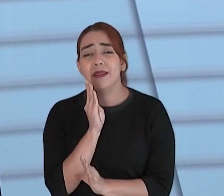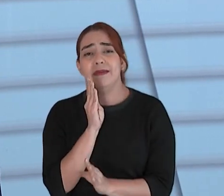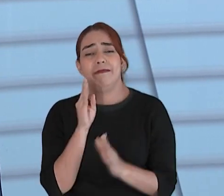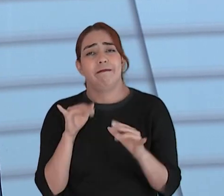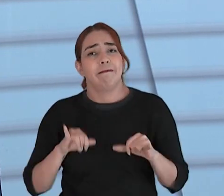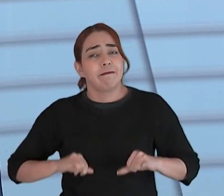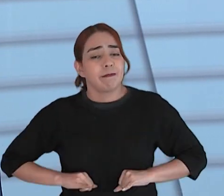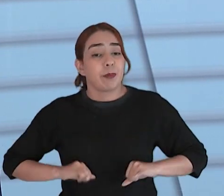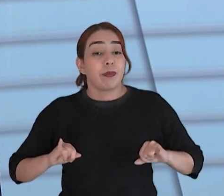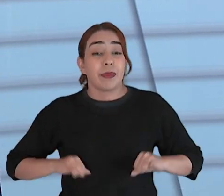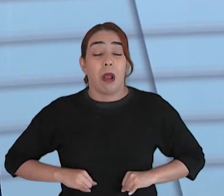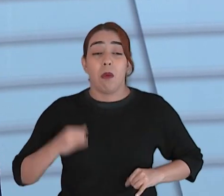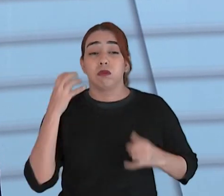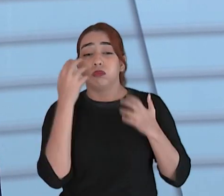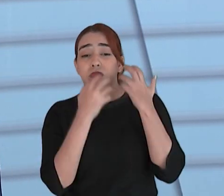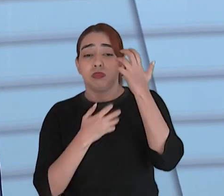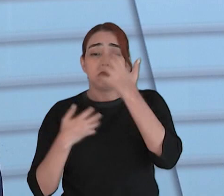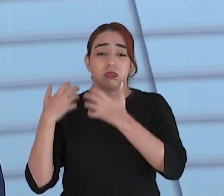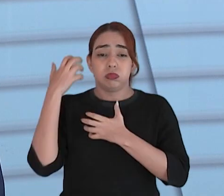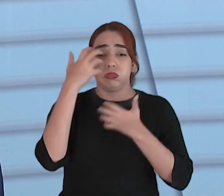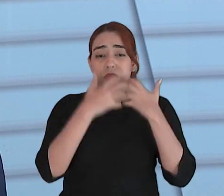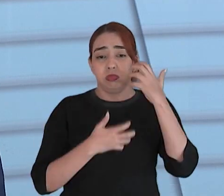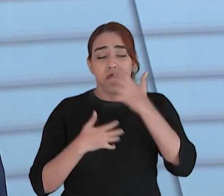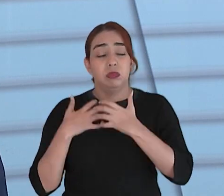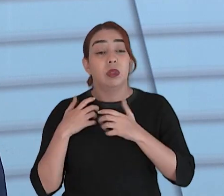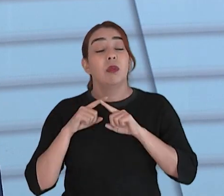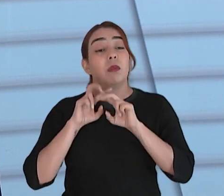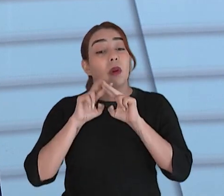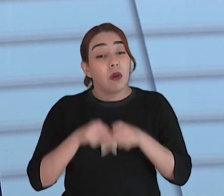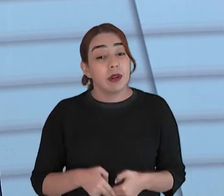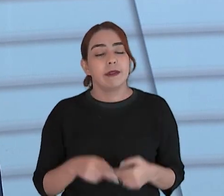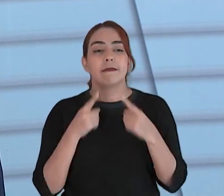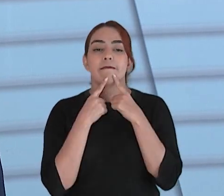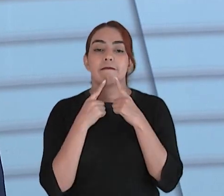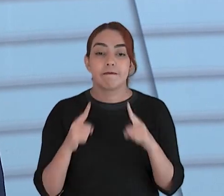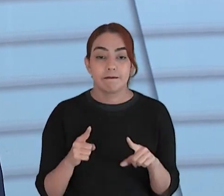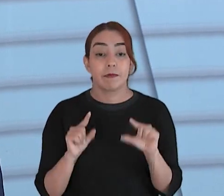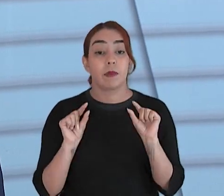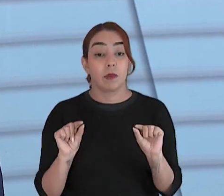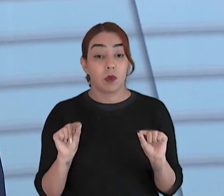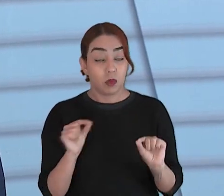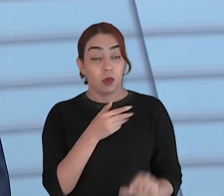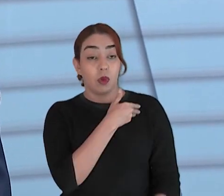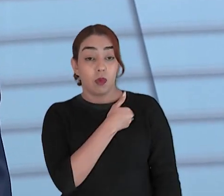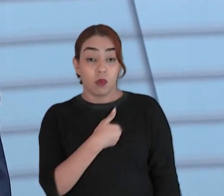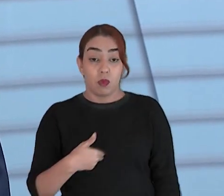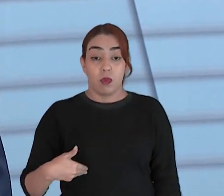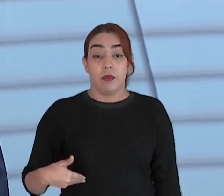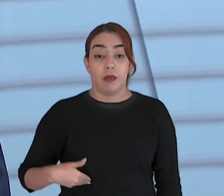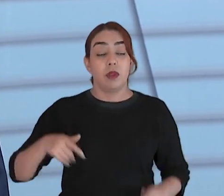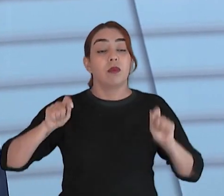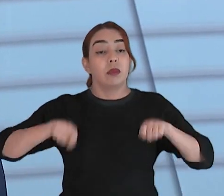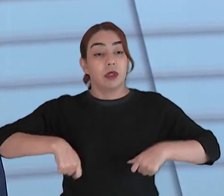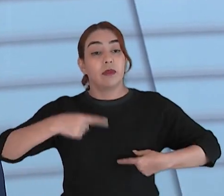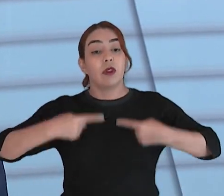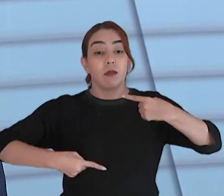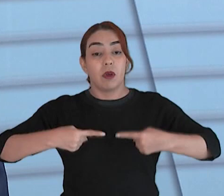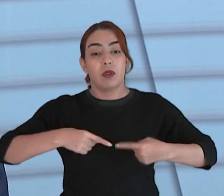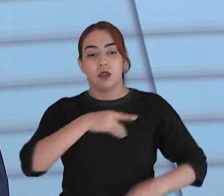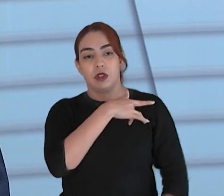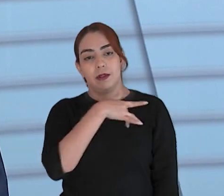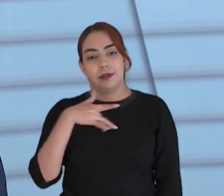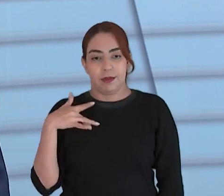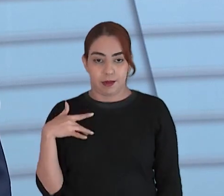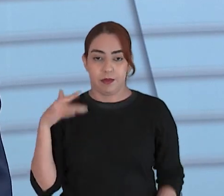é desgastante muito desgastante então nós estamos aqui cobrando do governo que essa política da saúde